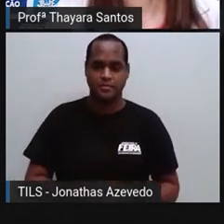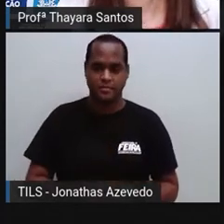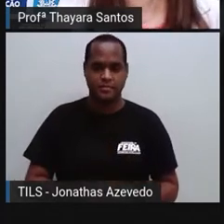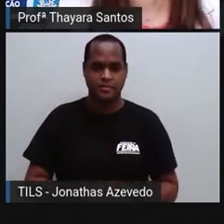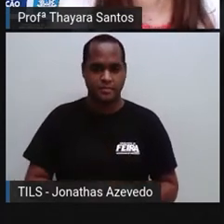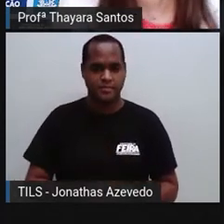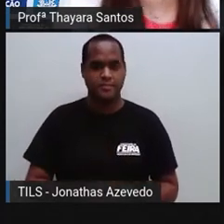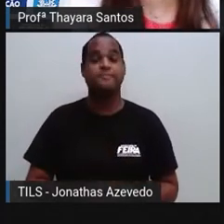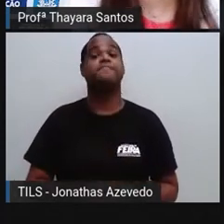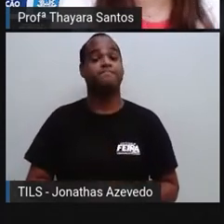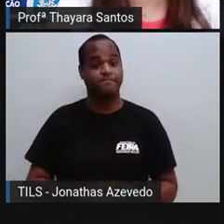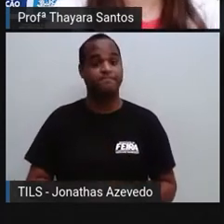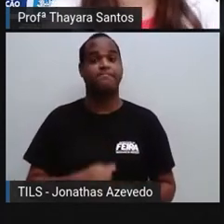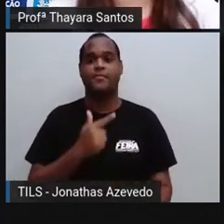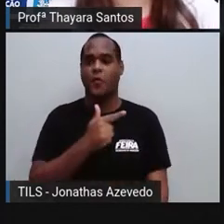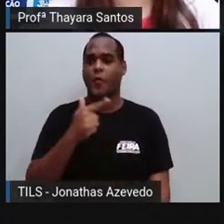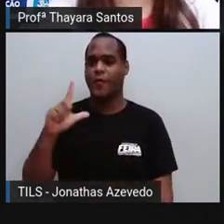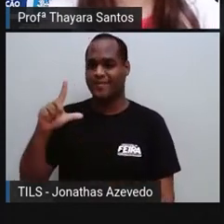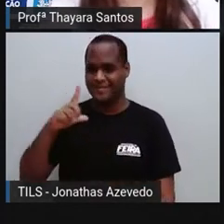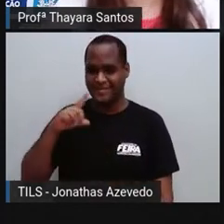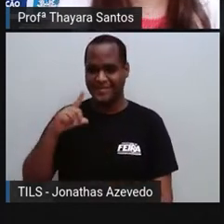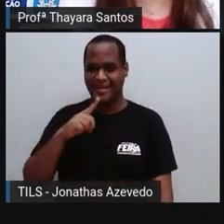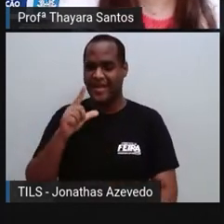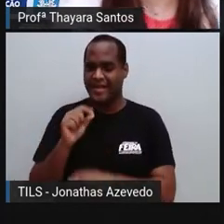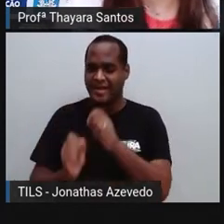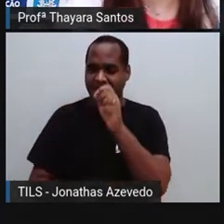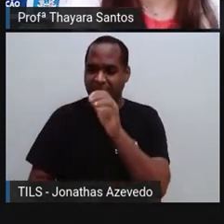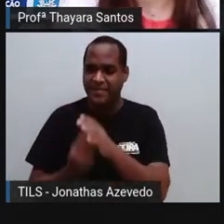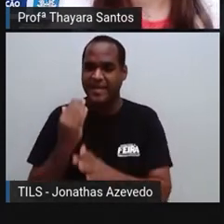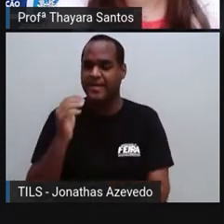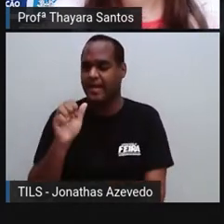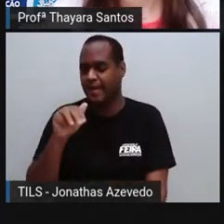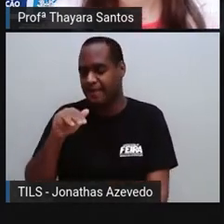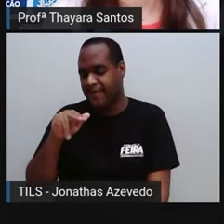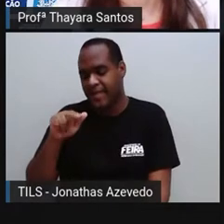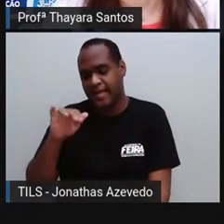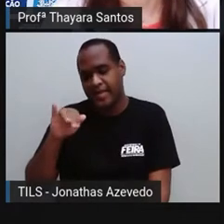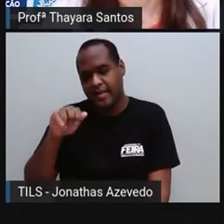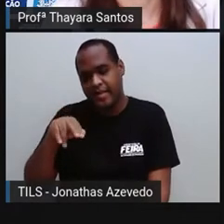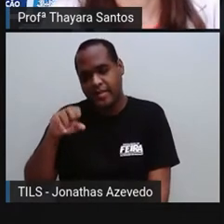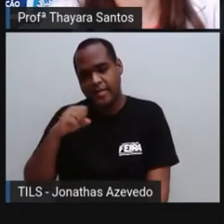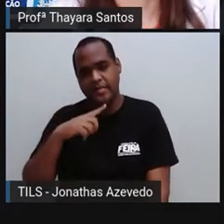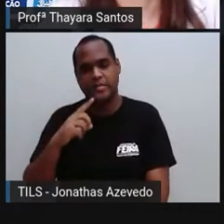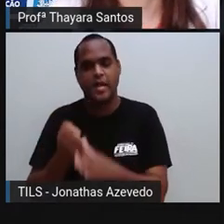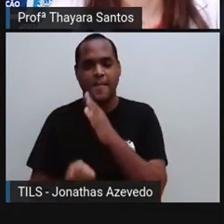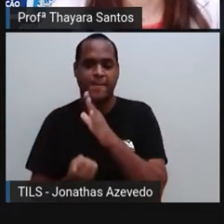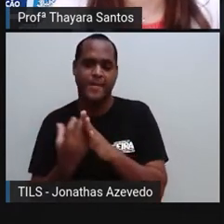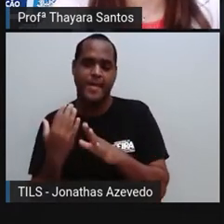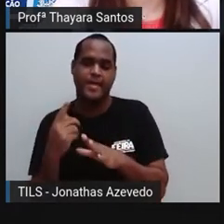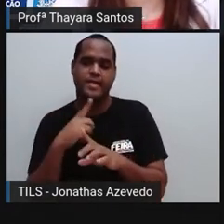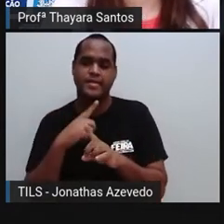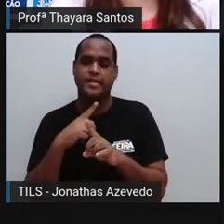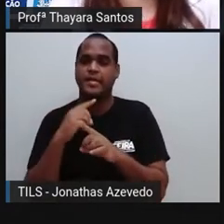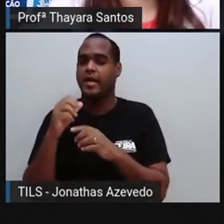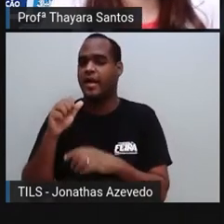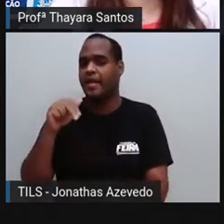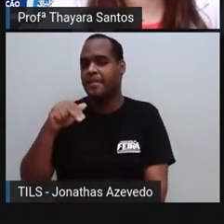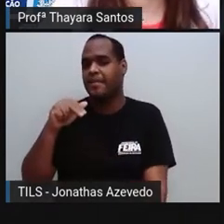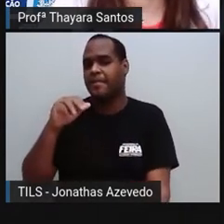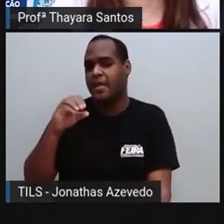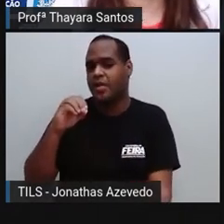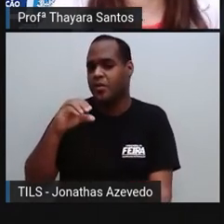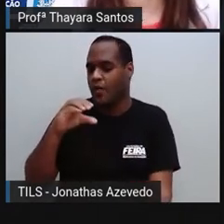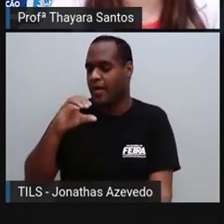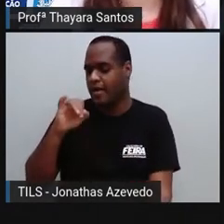E os hormônios que têm essa origem a partir das aminas, eles são originados a partir de aminoácidos.